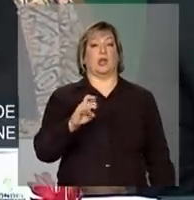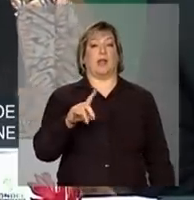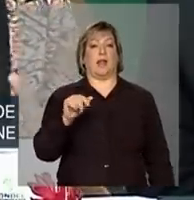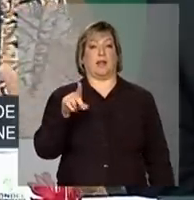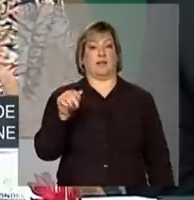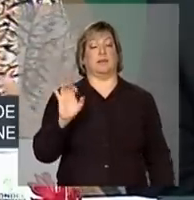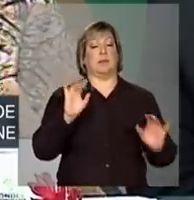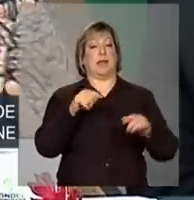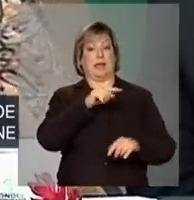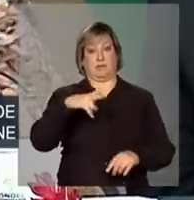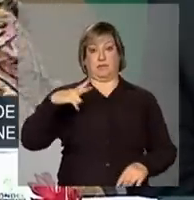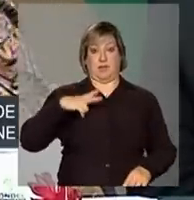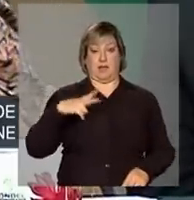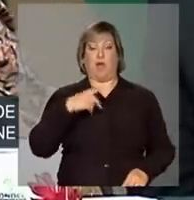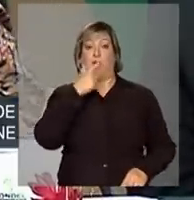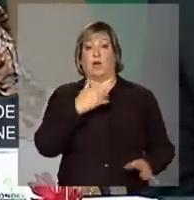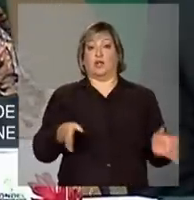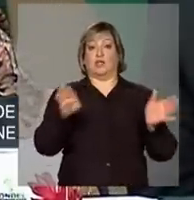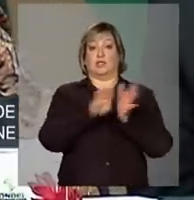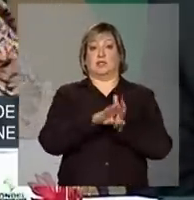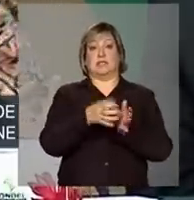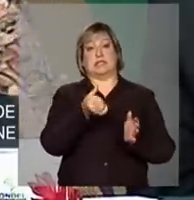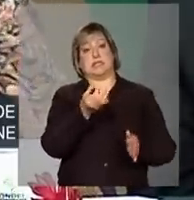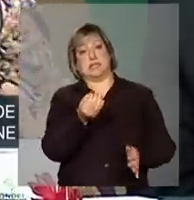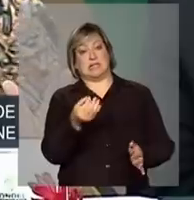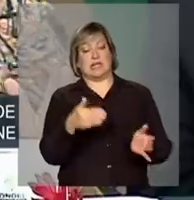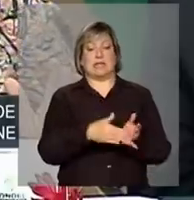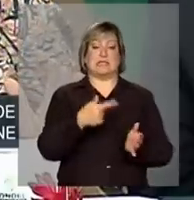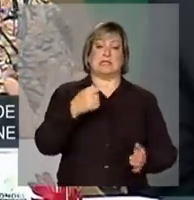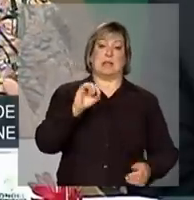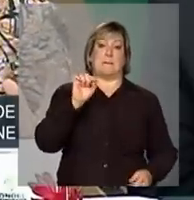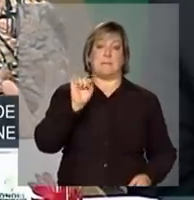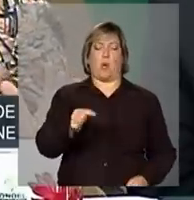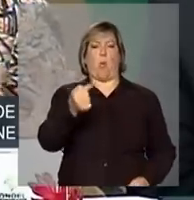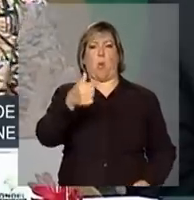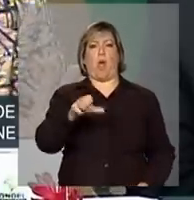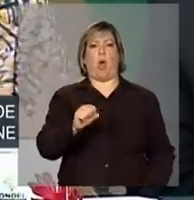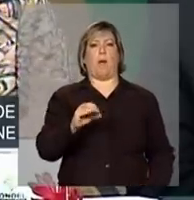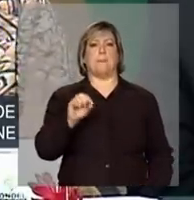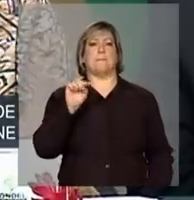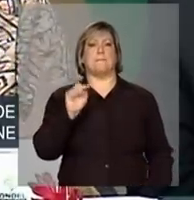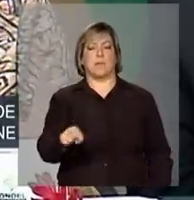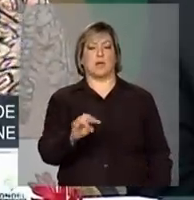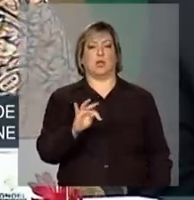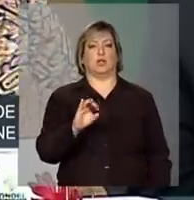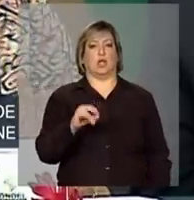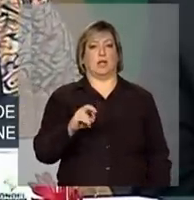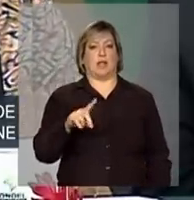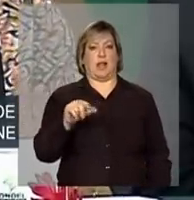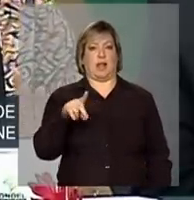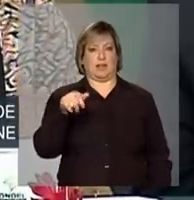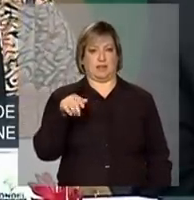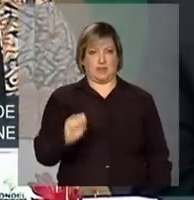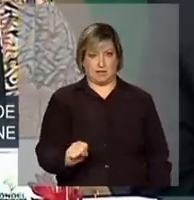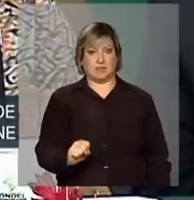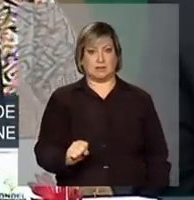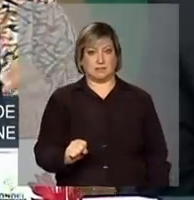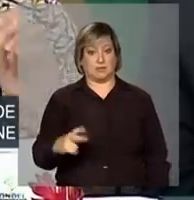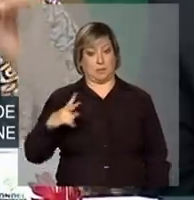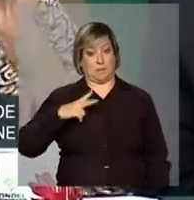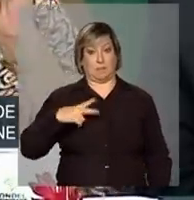privado, você chega a 60, 70 mil, quase 80 mil toneladas de